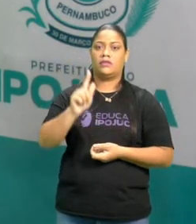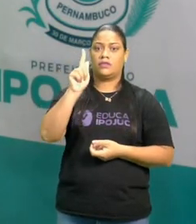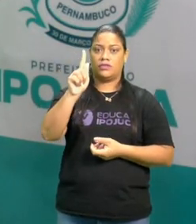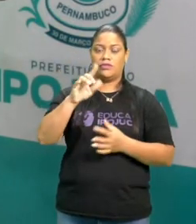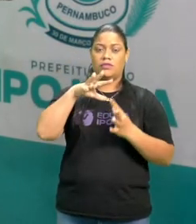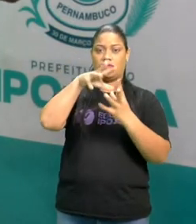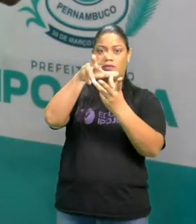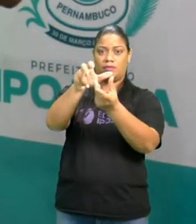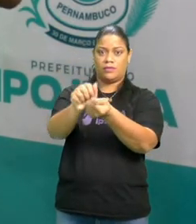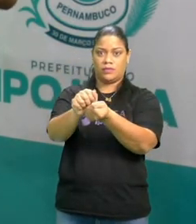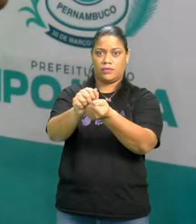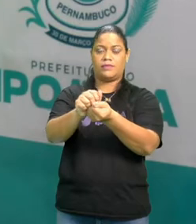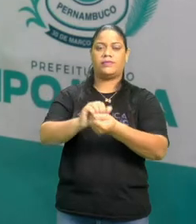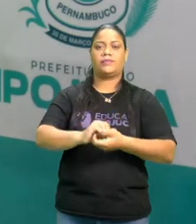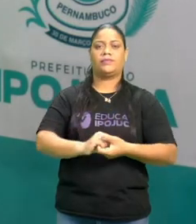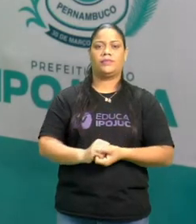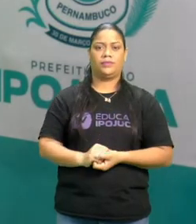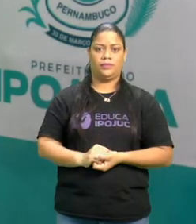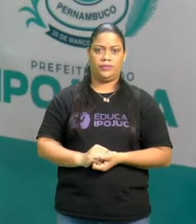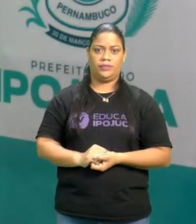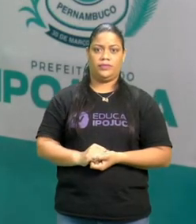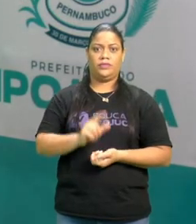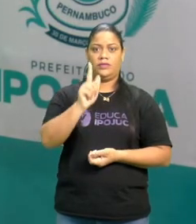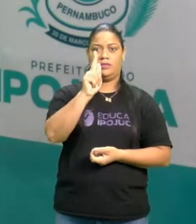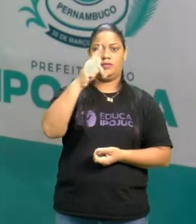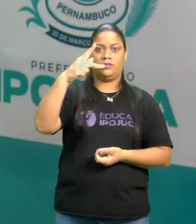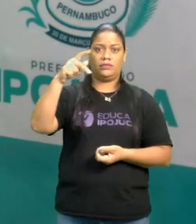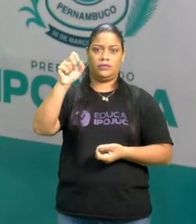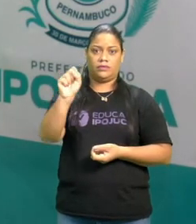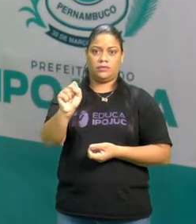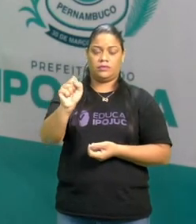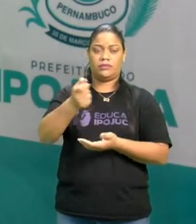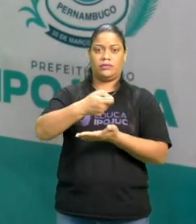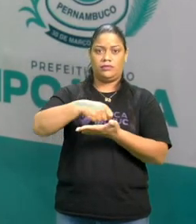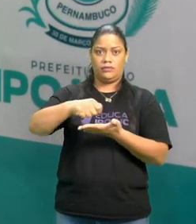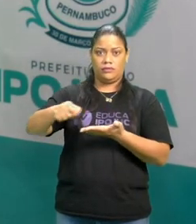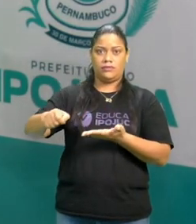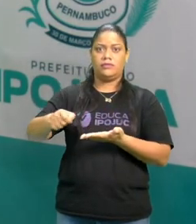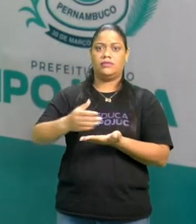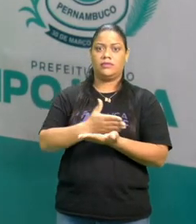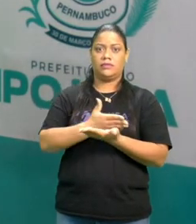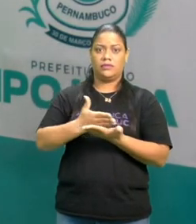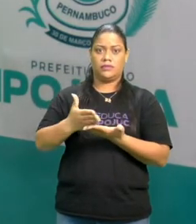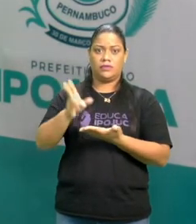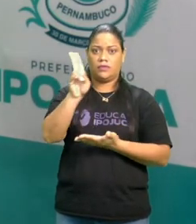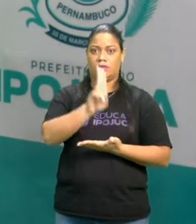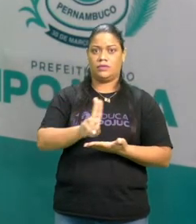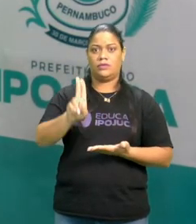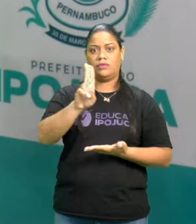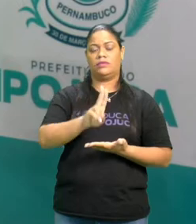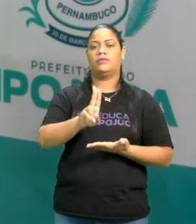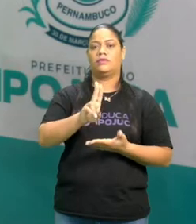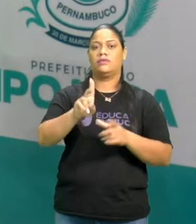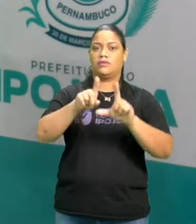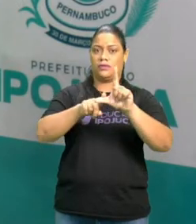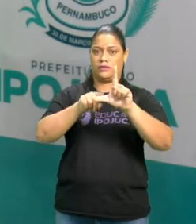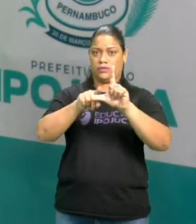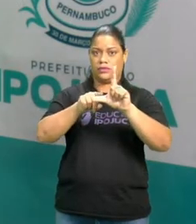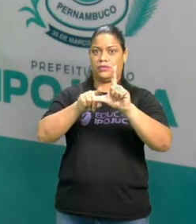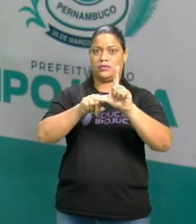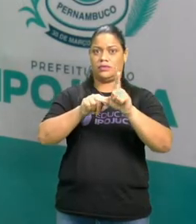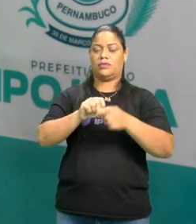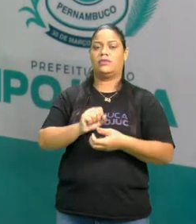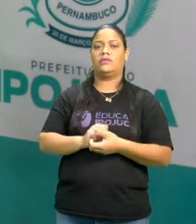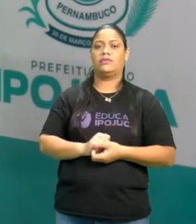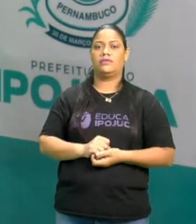Global. A sigla está em GPS e a escrita começa usando as letras e fica ao contrário,